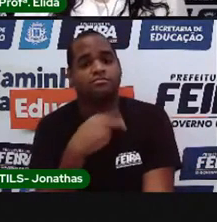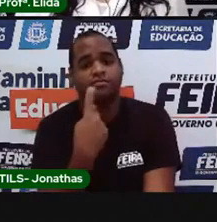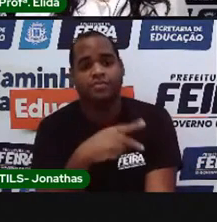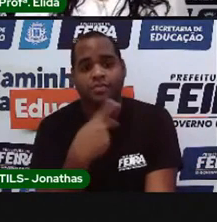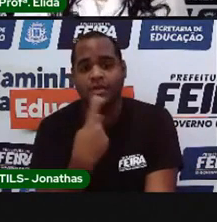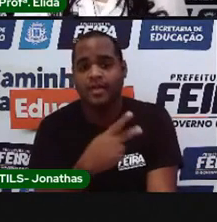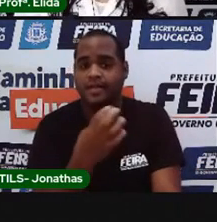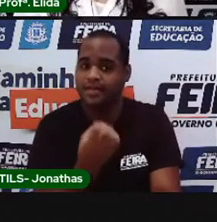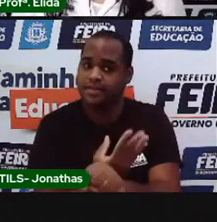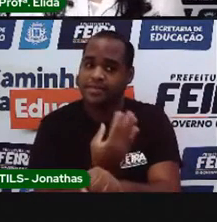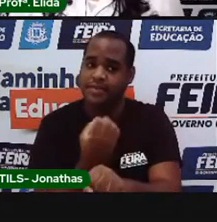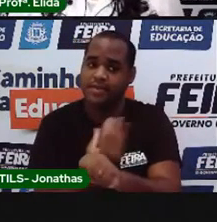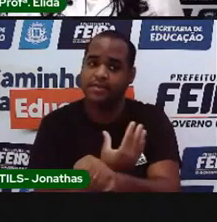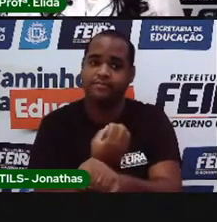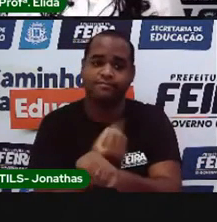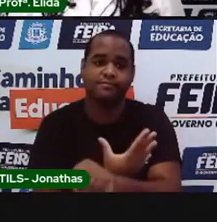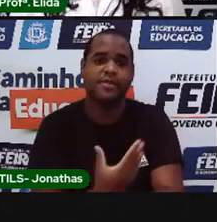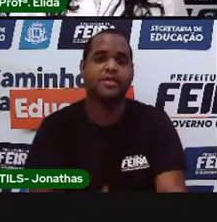das suas emoções.